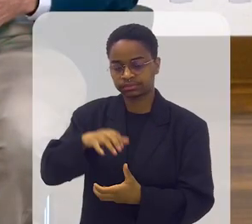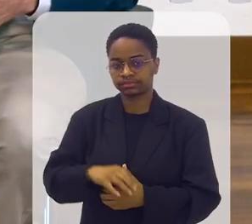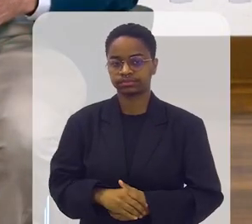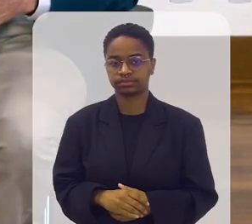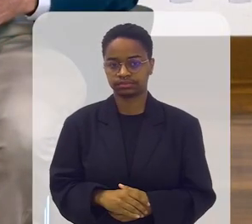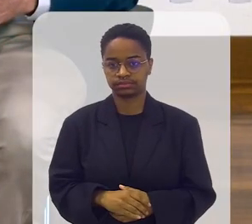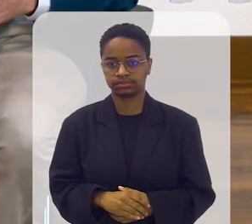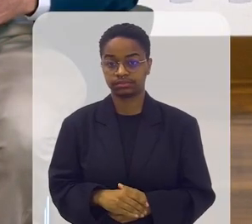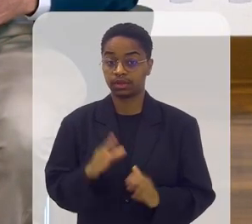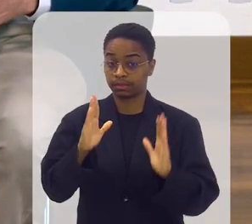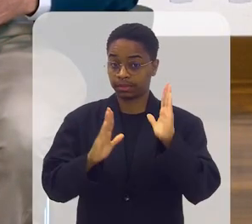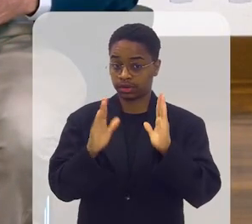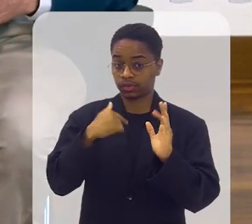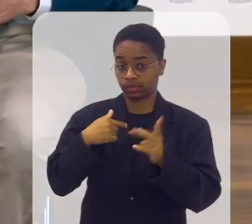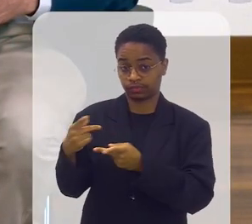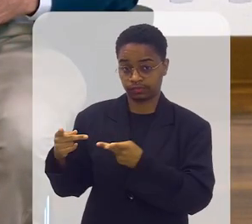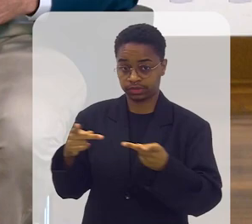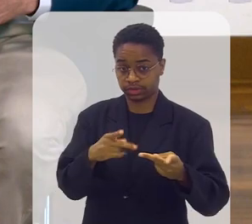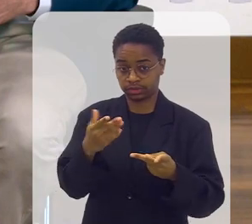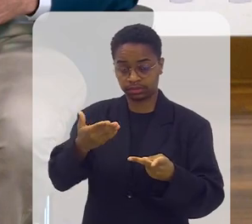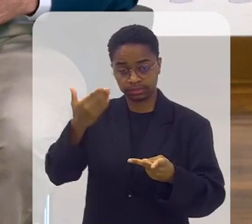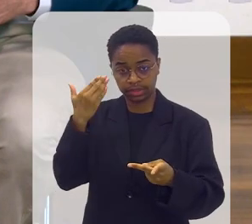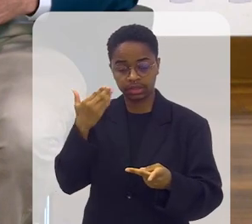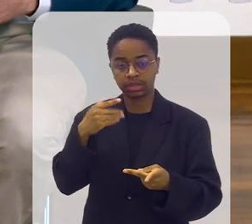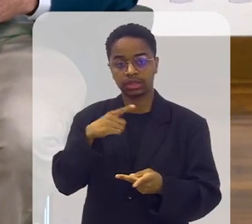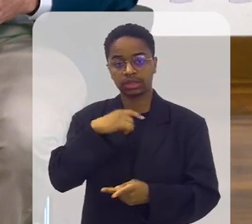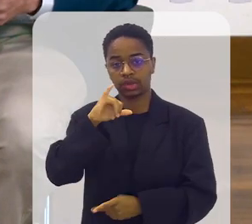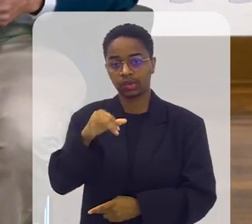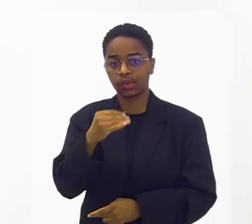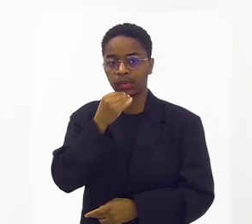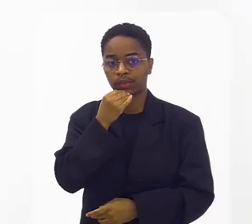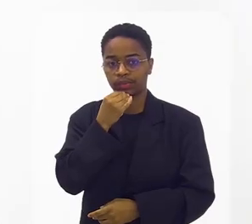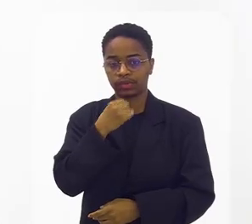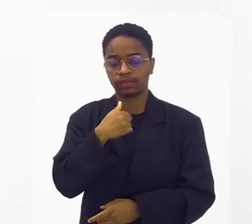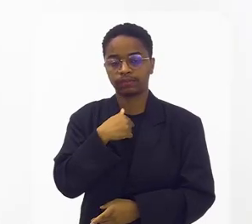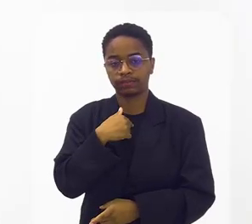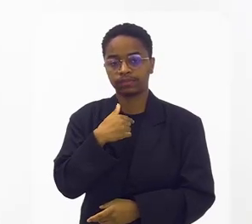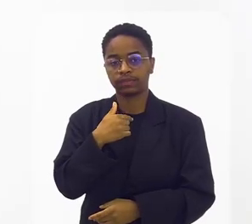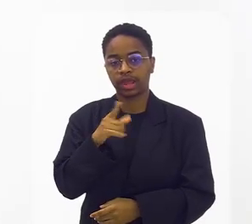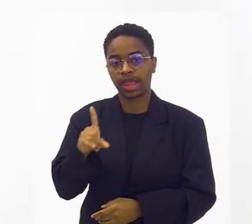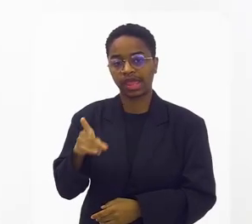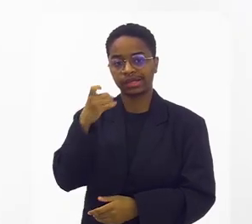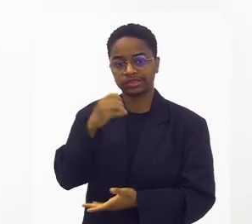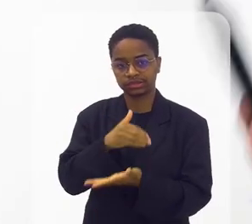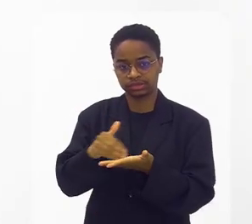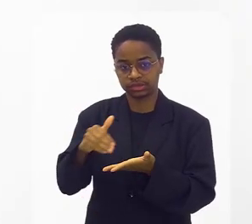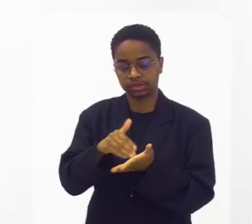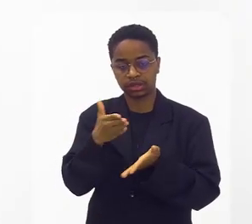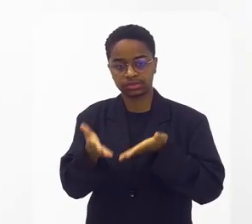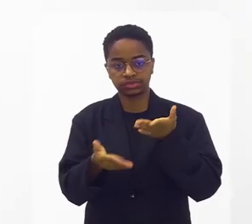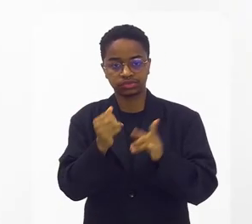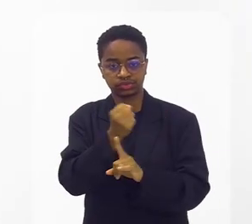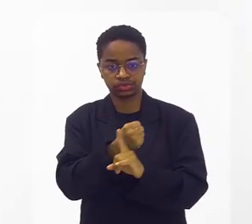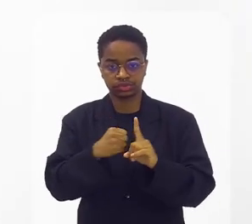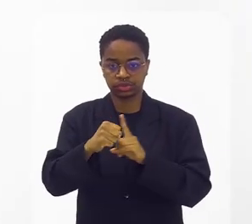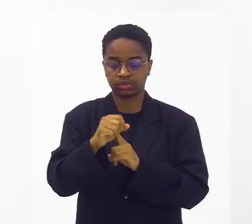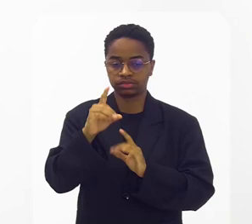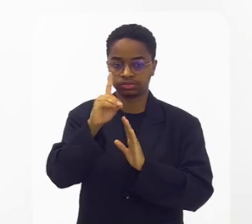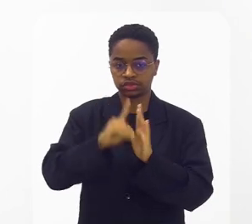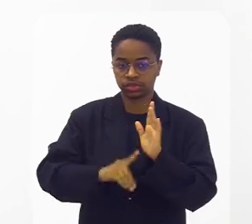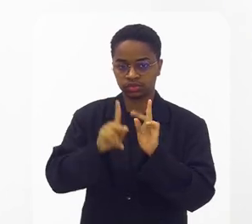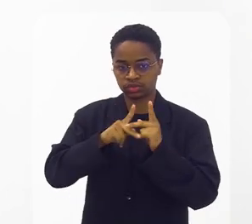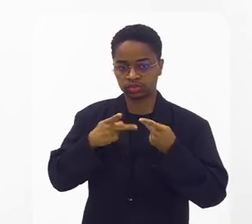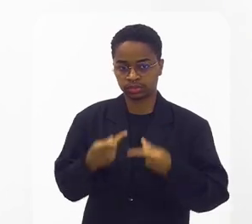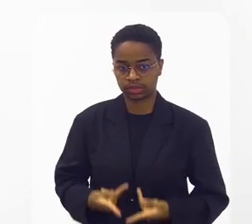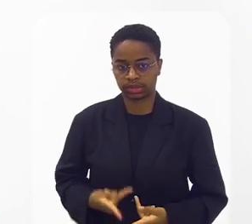idosa. Na época que eu fui, eu tive a oportunidade de estar como secretária de Assistência Social e Direitos Humanos do